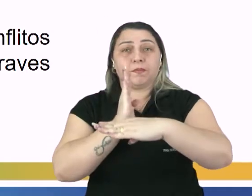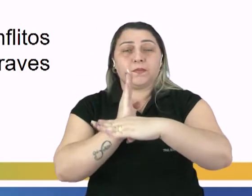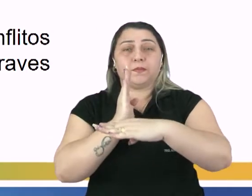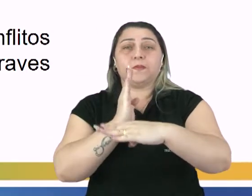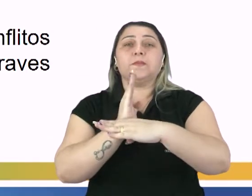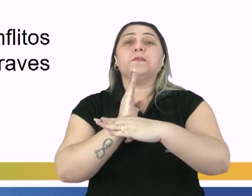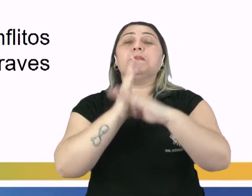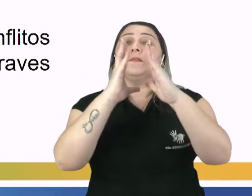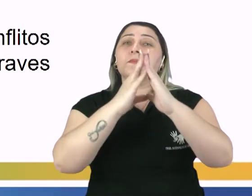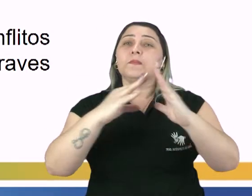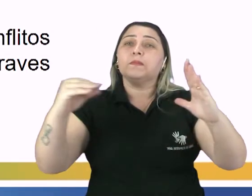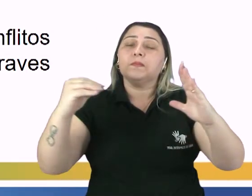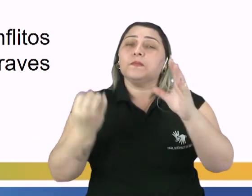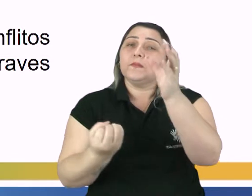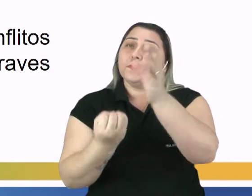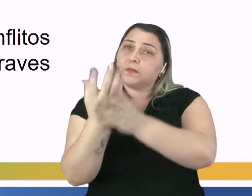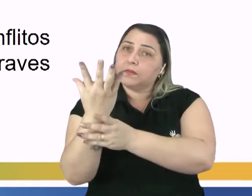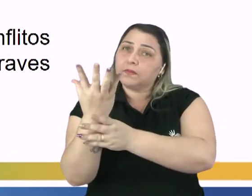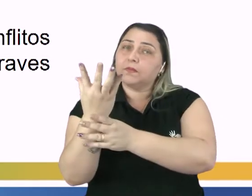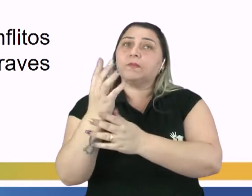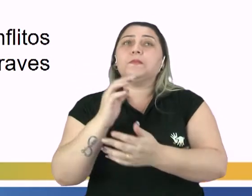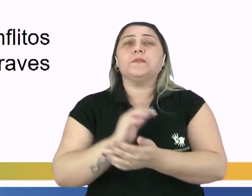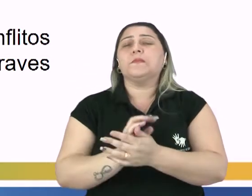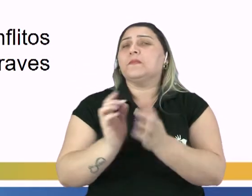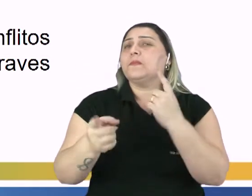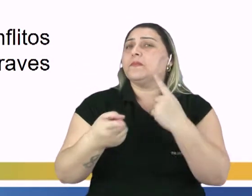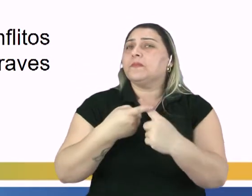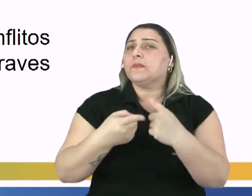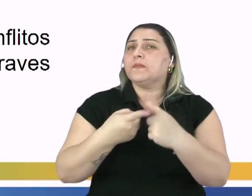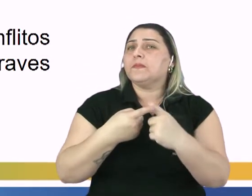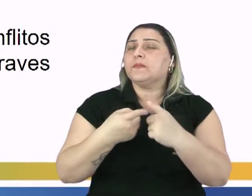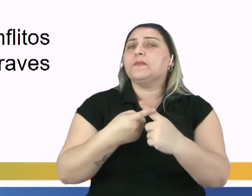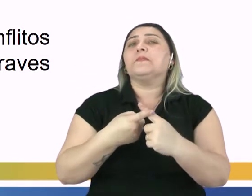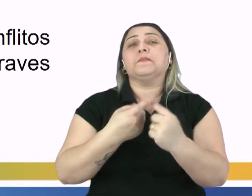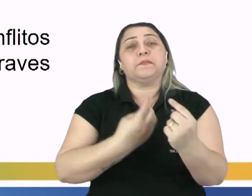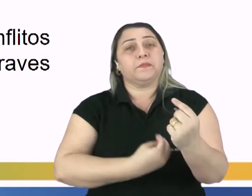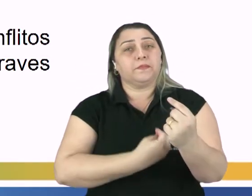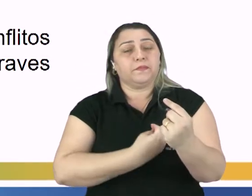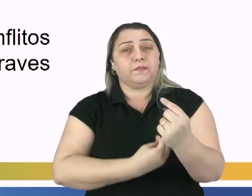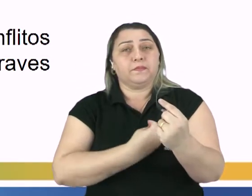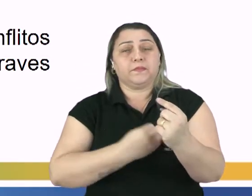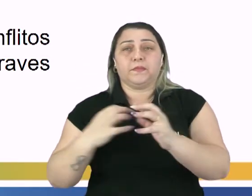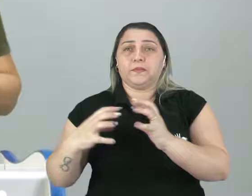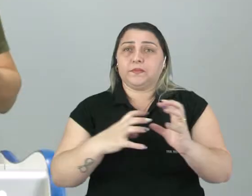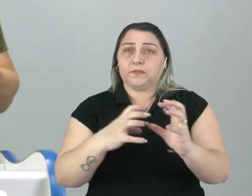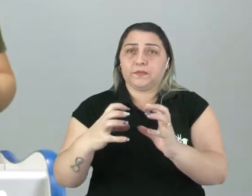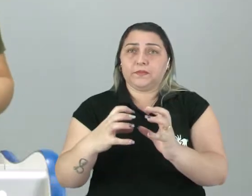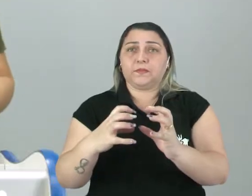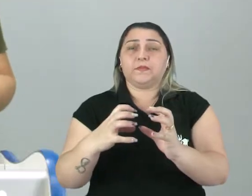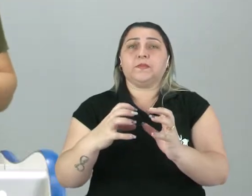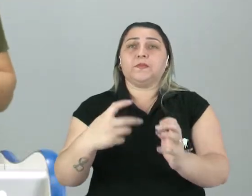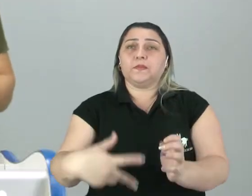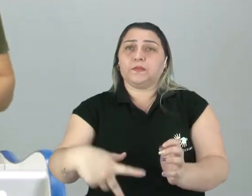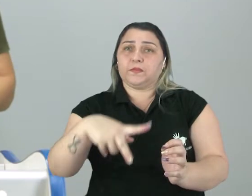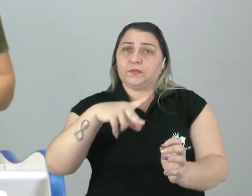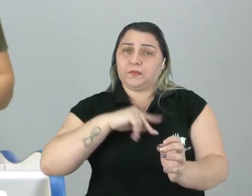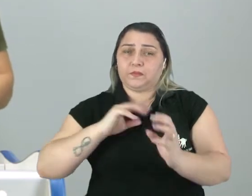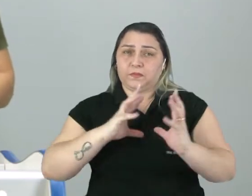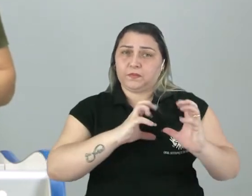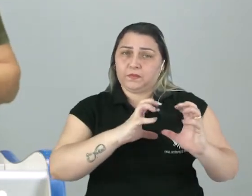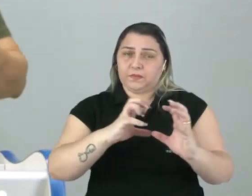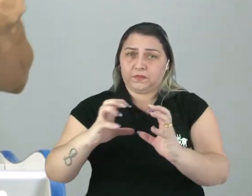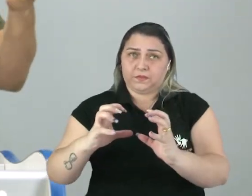vai refletir as suas produções. Por quê? Porque eles viviam em meio a conflitos. Portugal estava em grandes